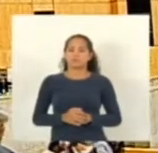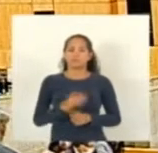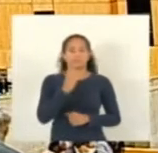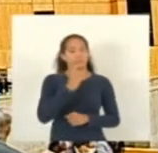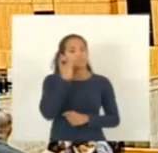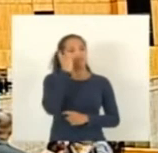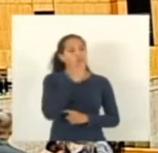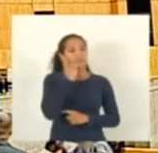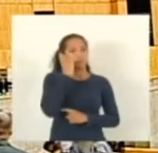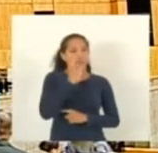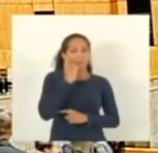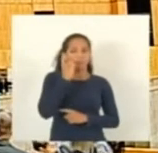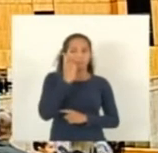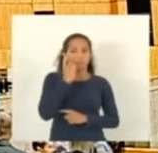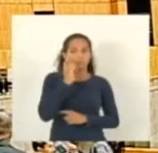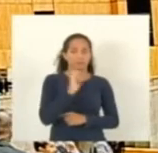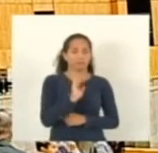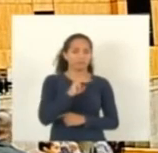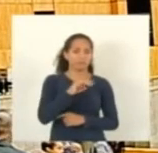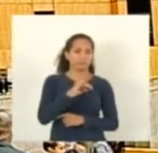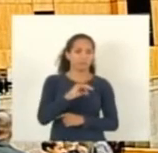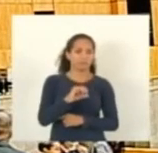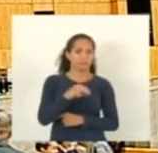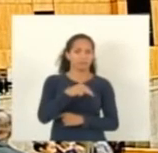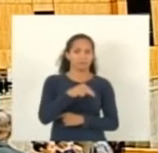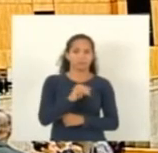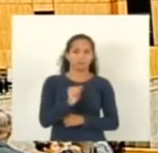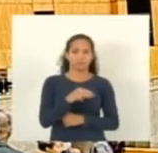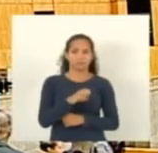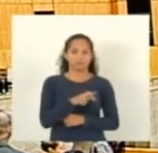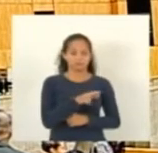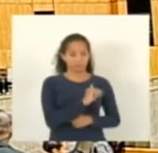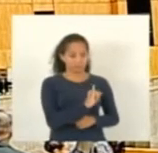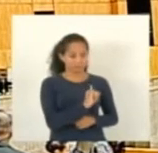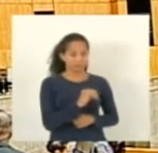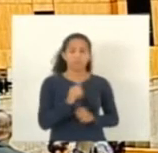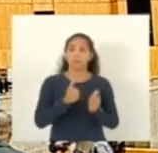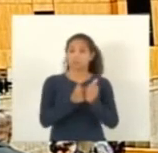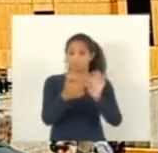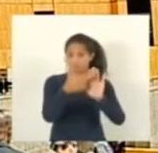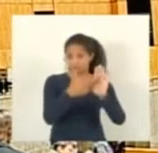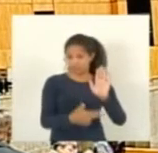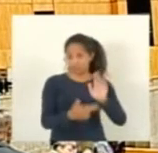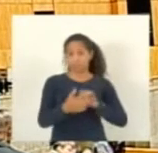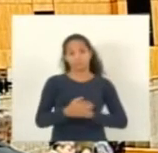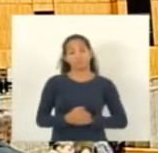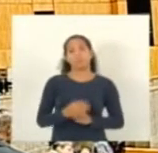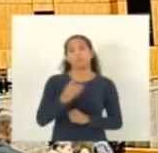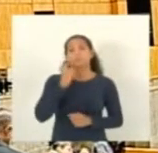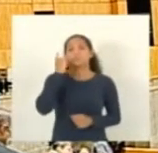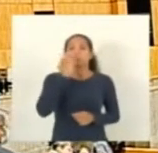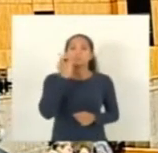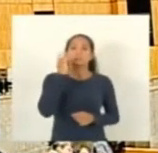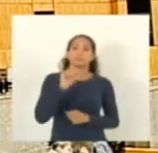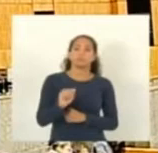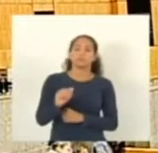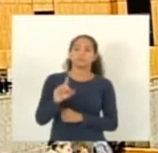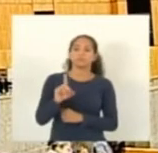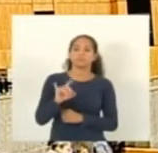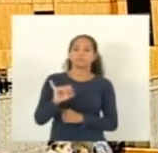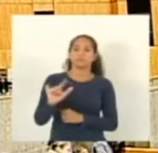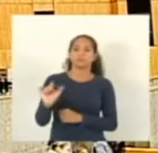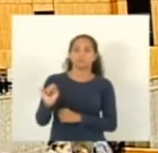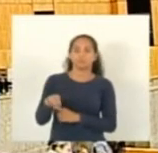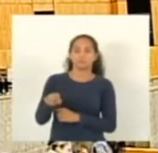deputado doutor Emílio Mameri acompanho o relator acompanho o relator deputado Adilson Espíndola